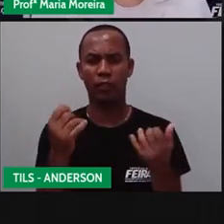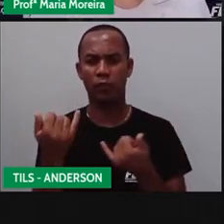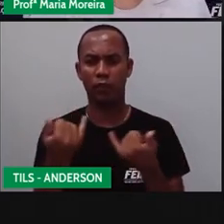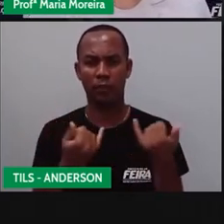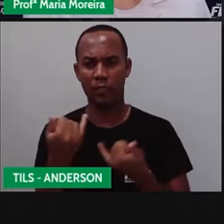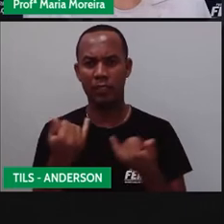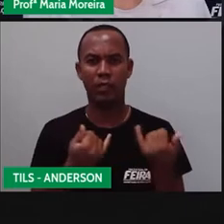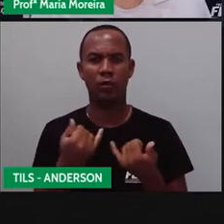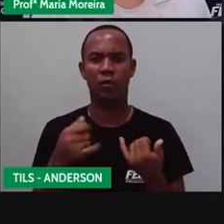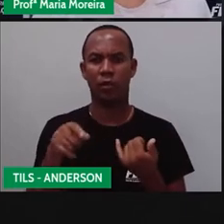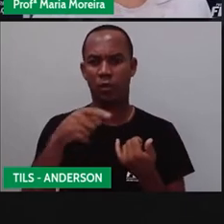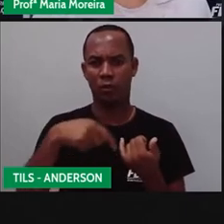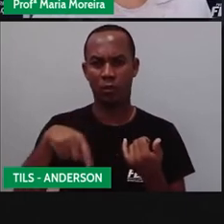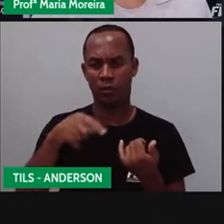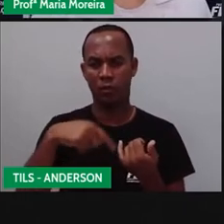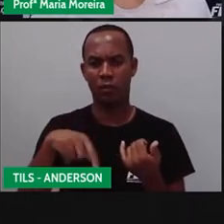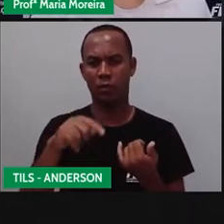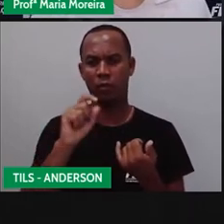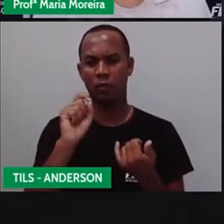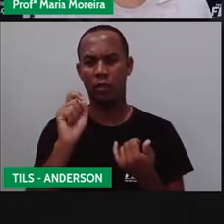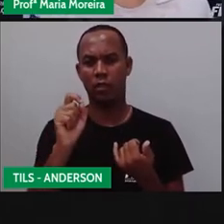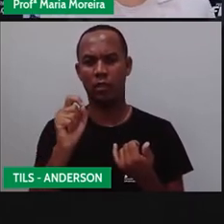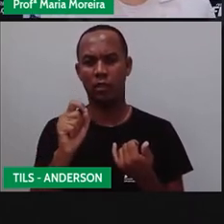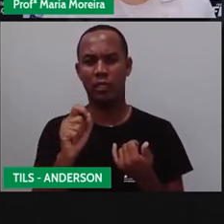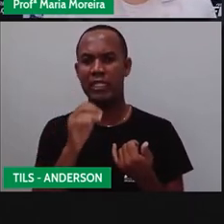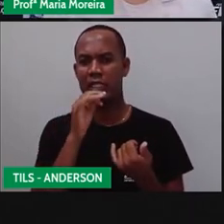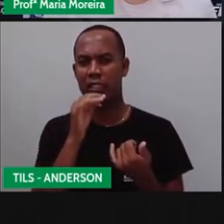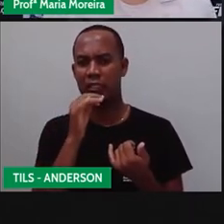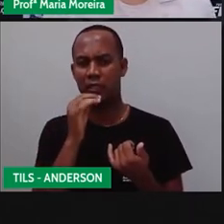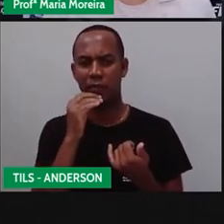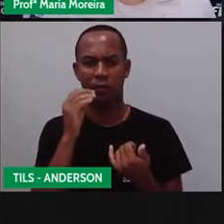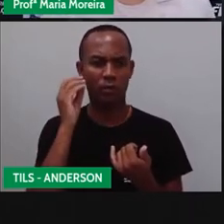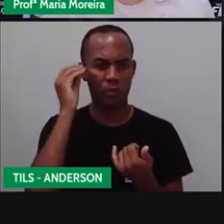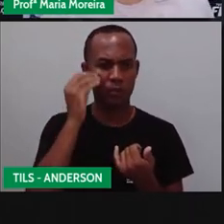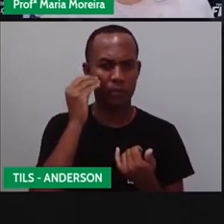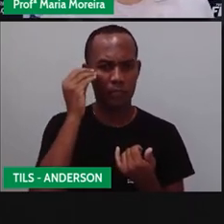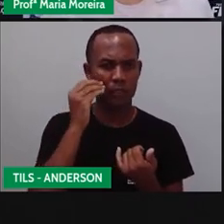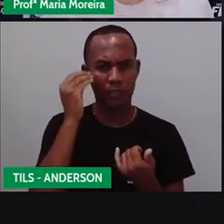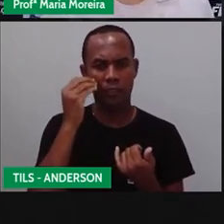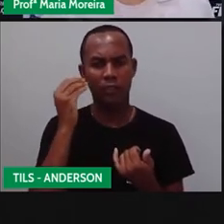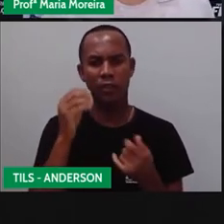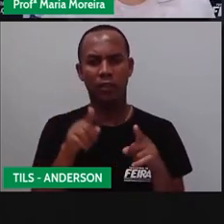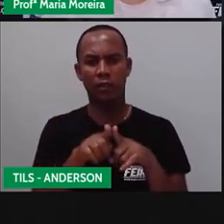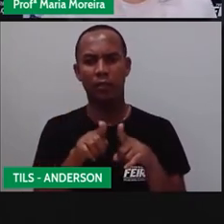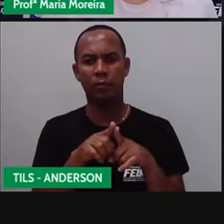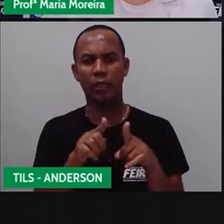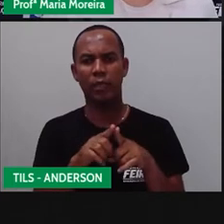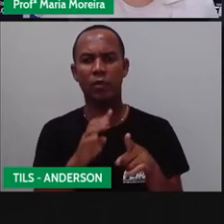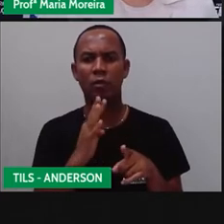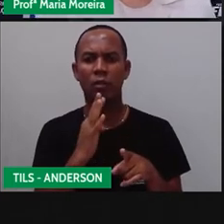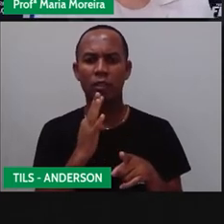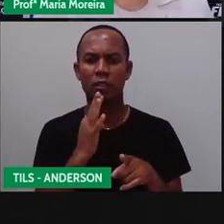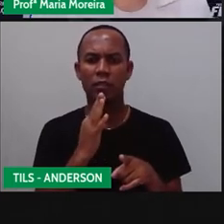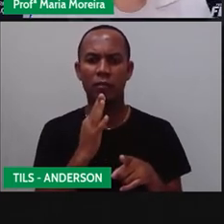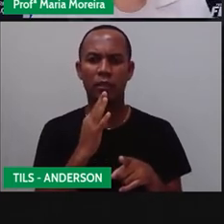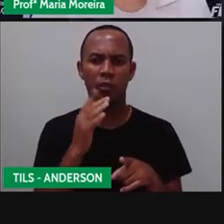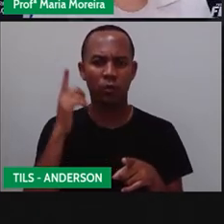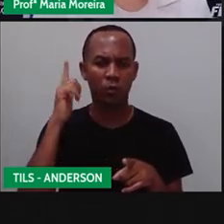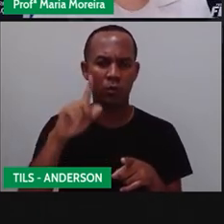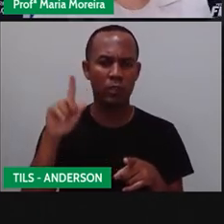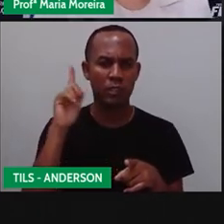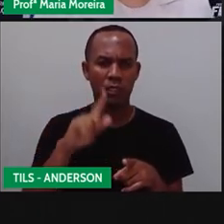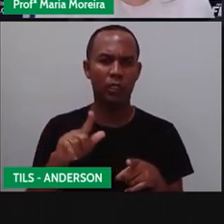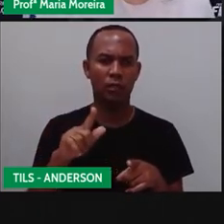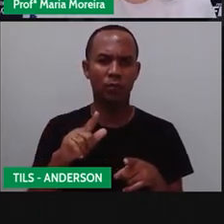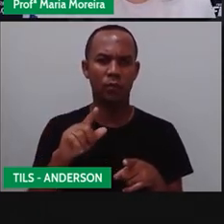E nós, né? À medida que adquirimos o quê? A experiência e ampliando o nosso conhecimento, conseguimos decifrá-los